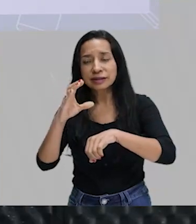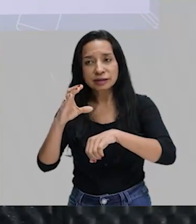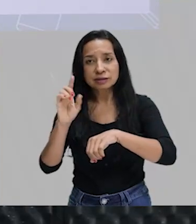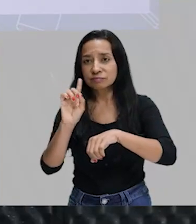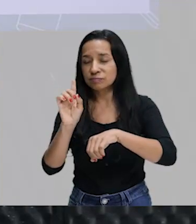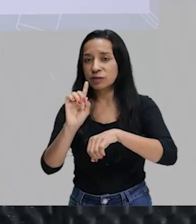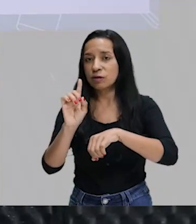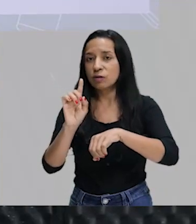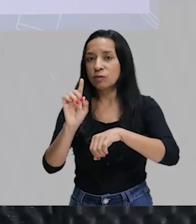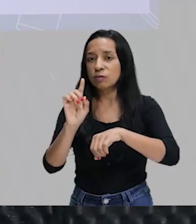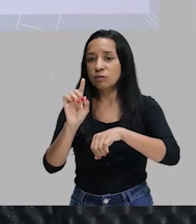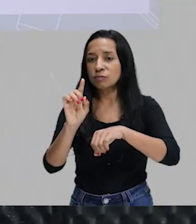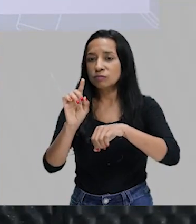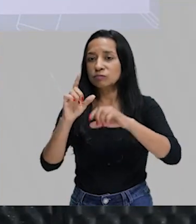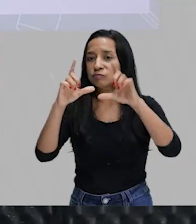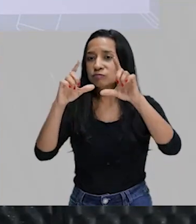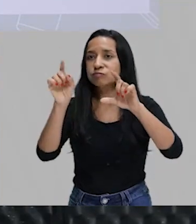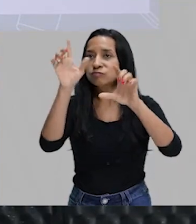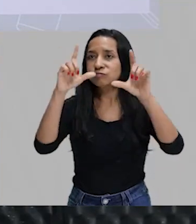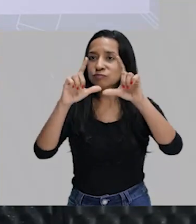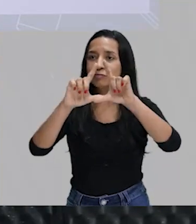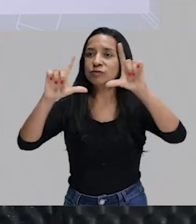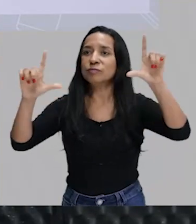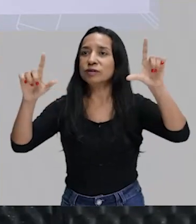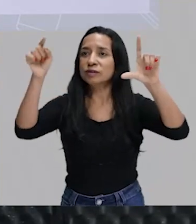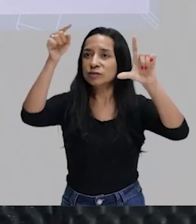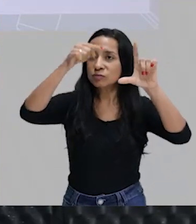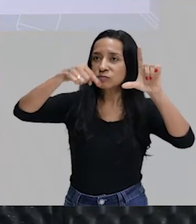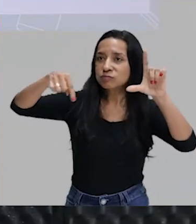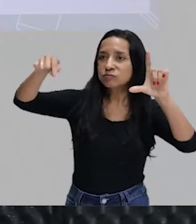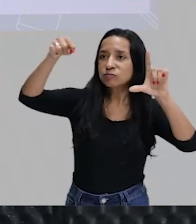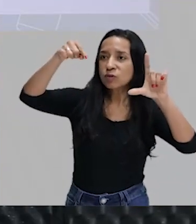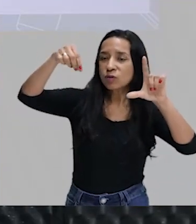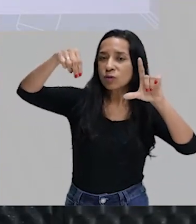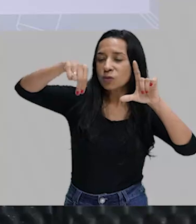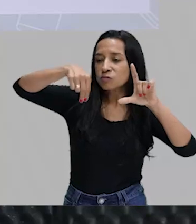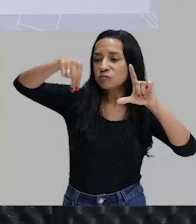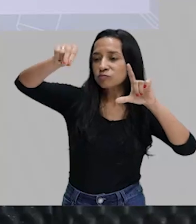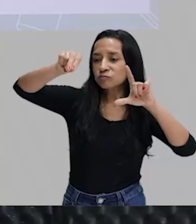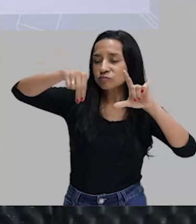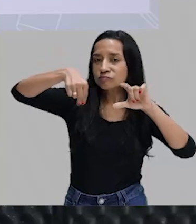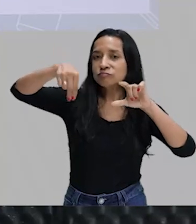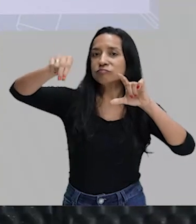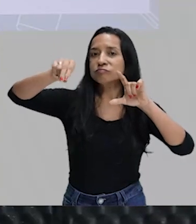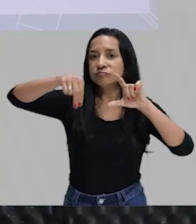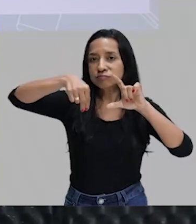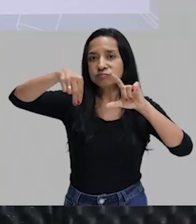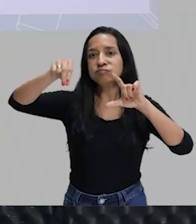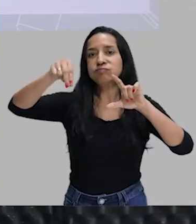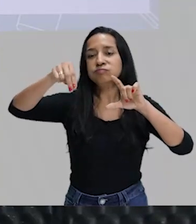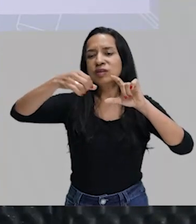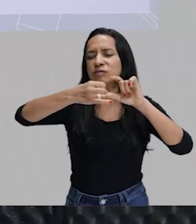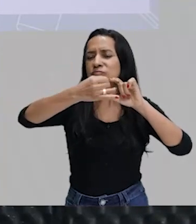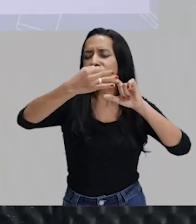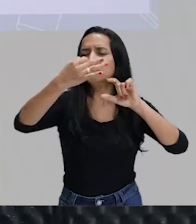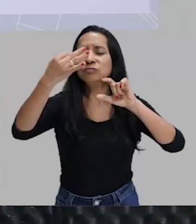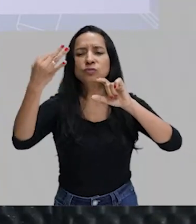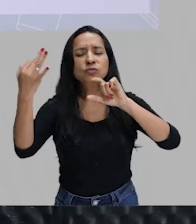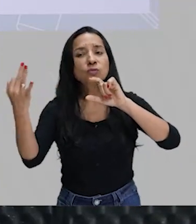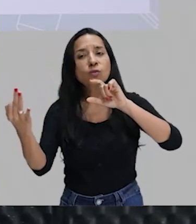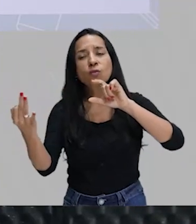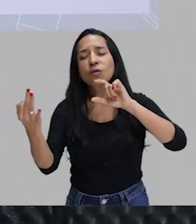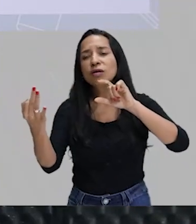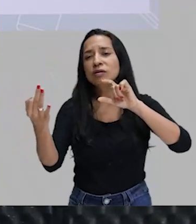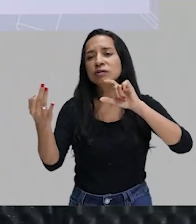daqueles relógios que tem pêndulo, que balança de tantas e tantas horas. Meia